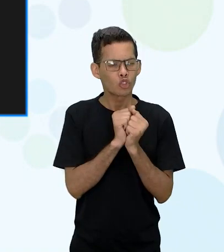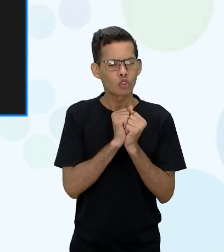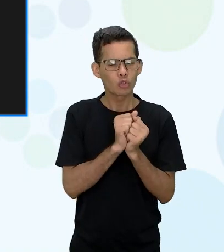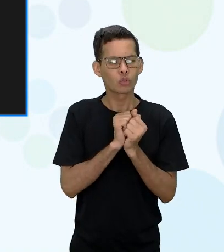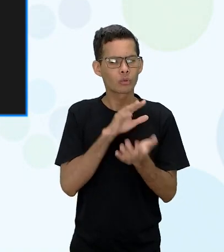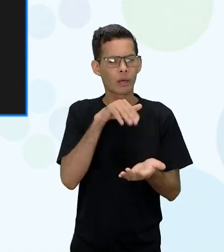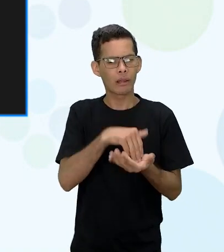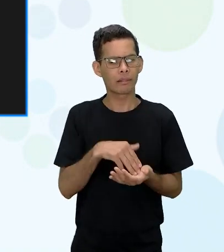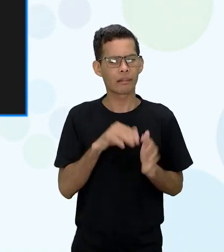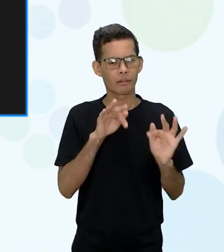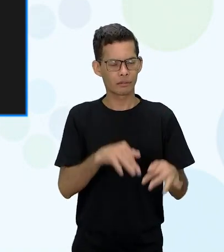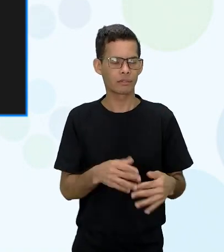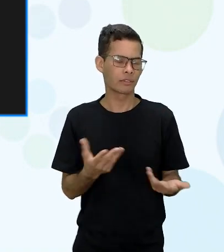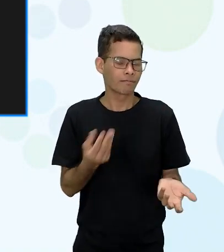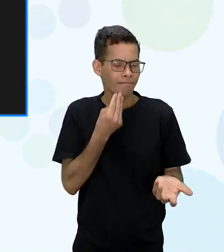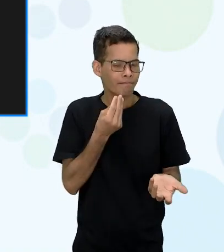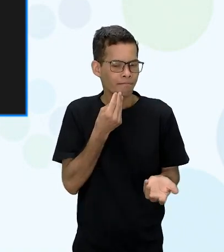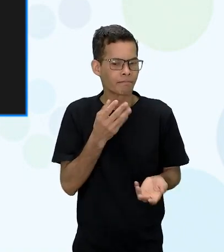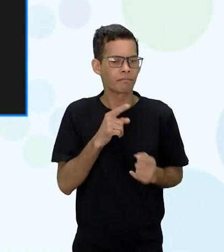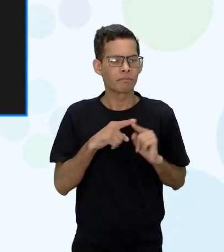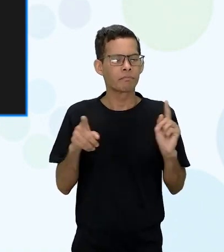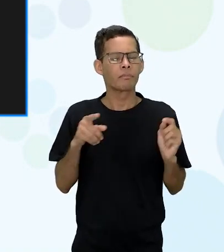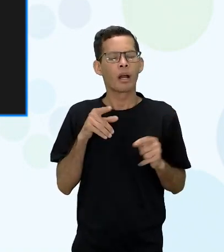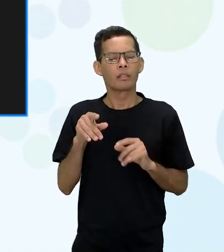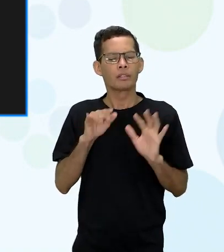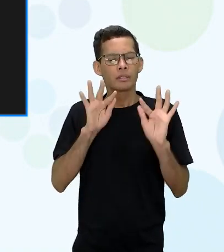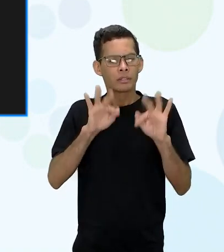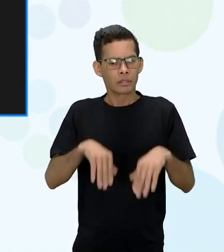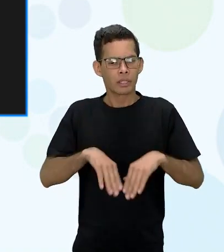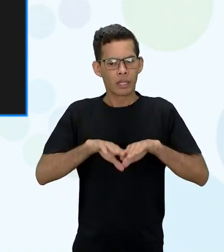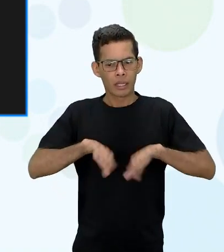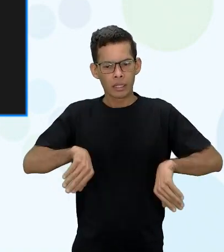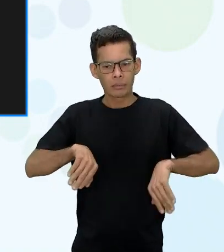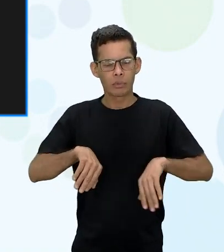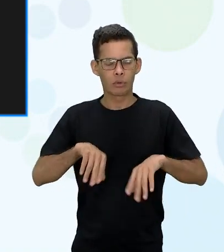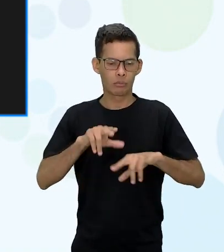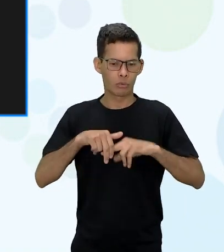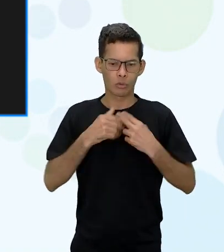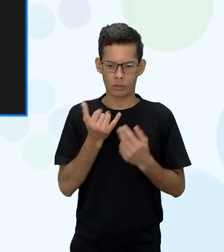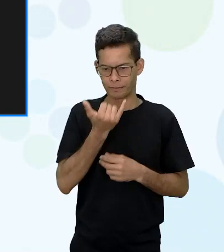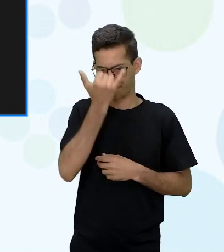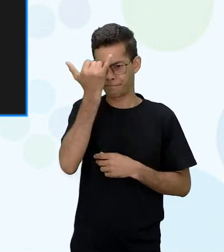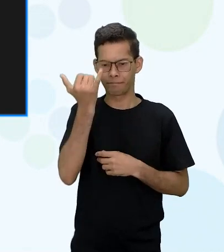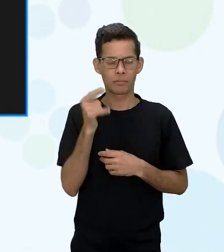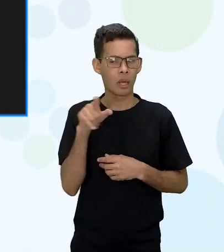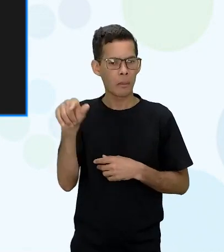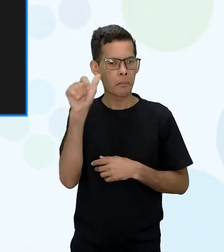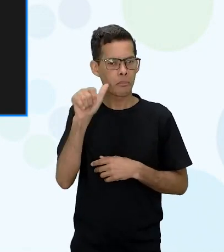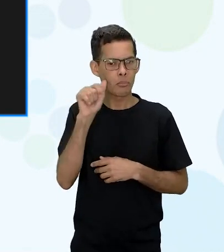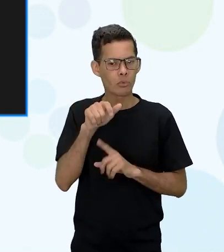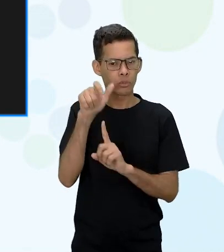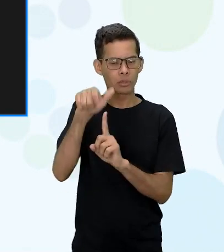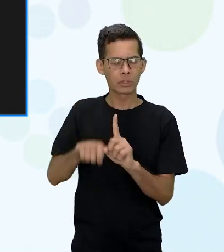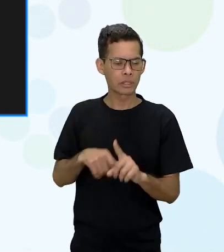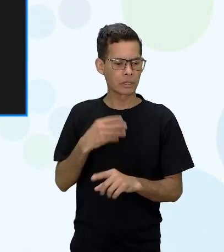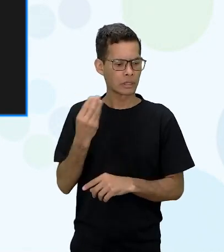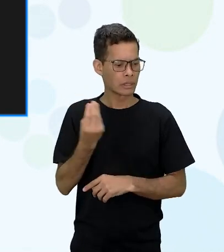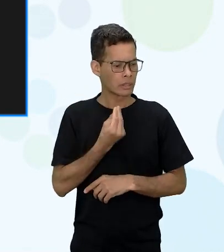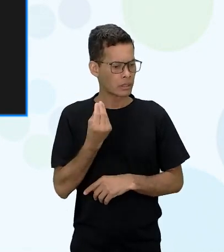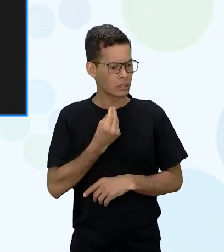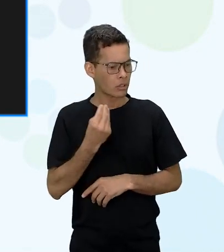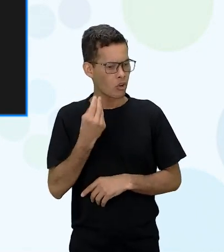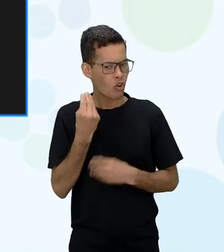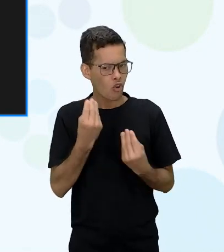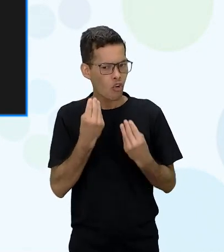e quando isso termina naquela tragédia ela se dá conta meu Deus como o branco